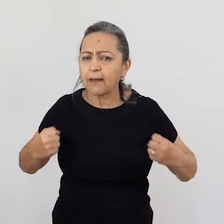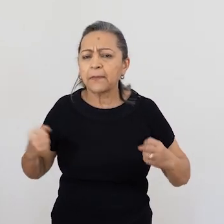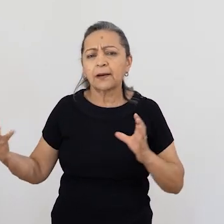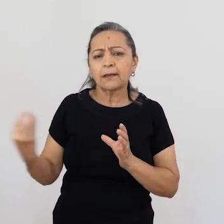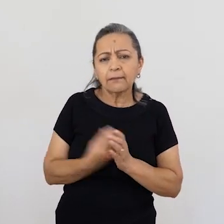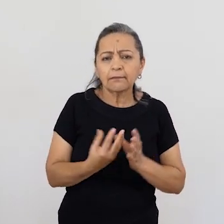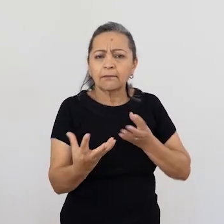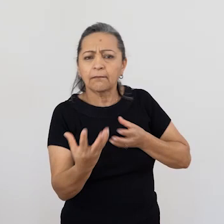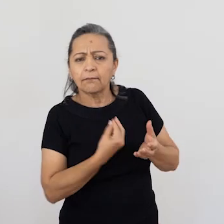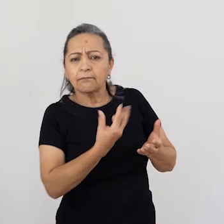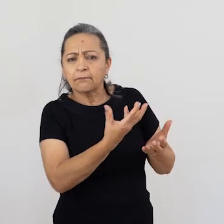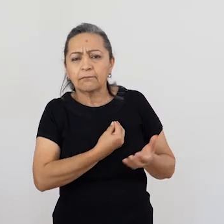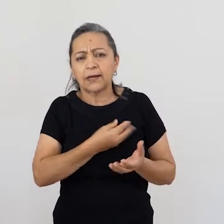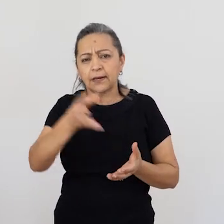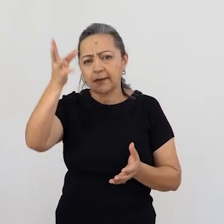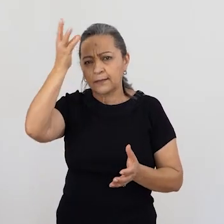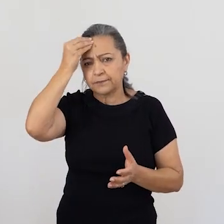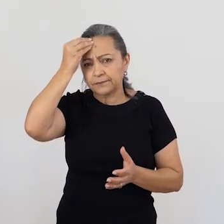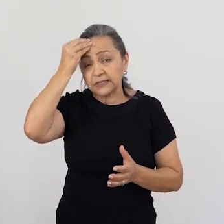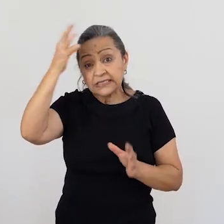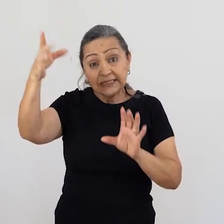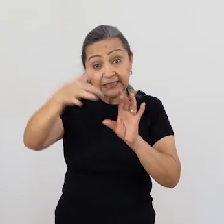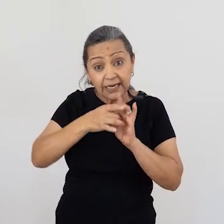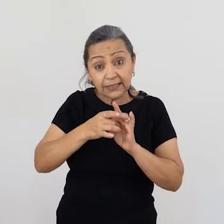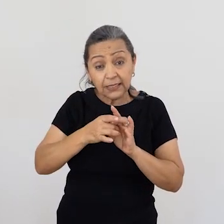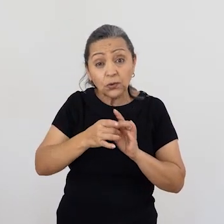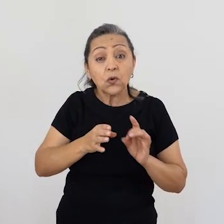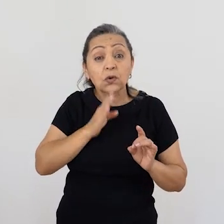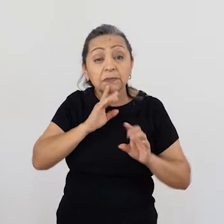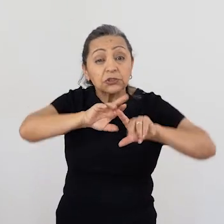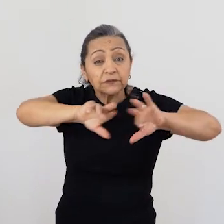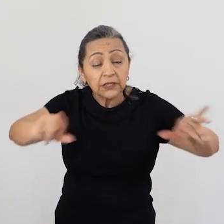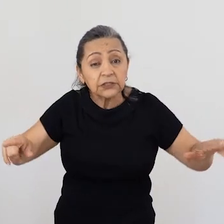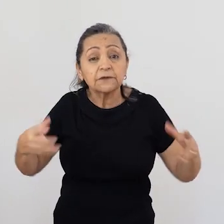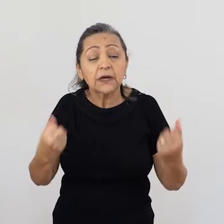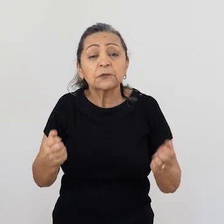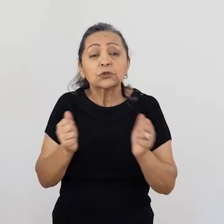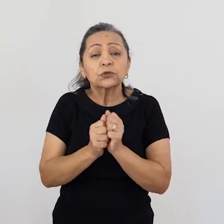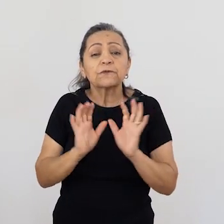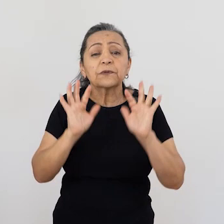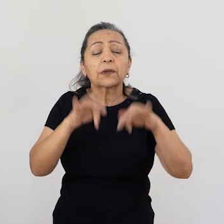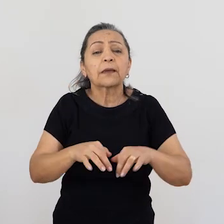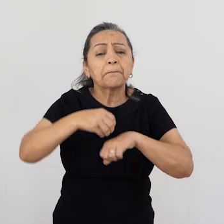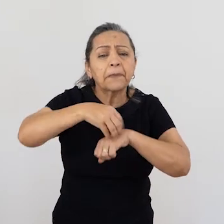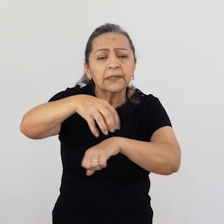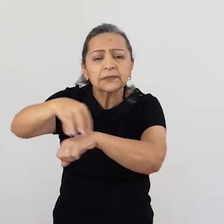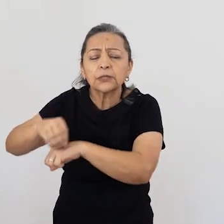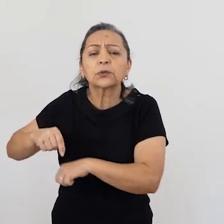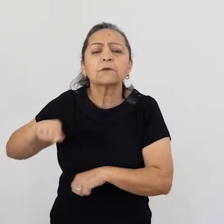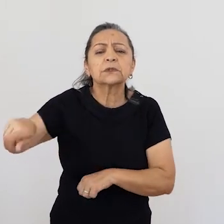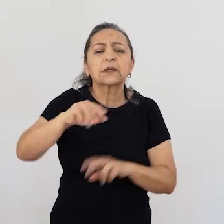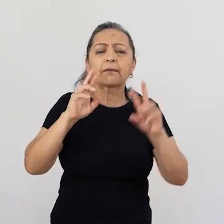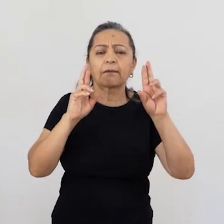humanidade precisa se colocar agora numa abertura para integrar saberes. E,